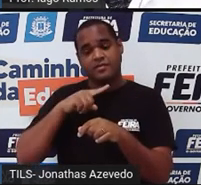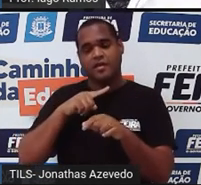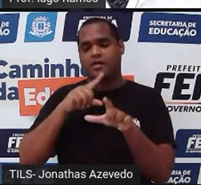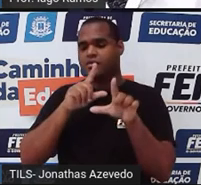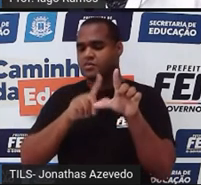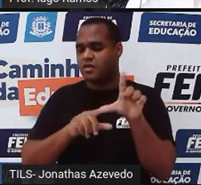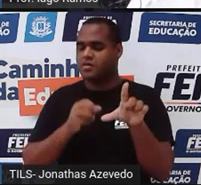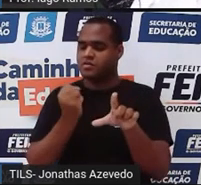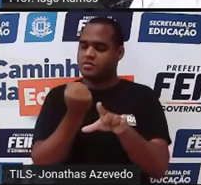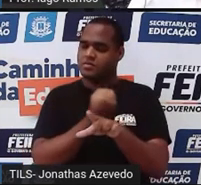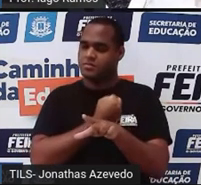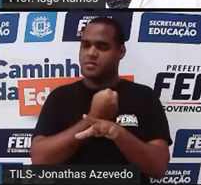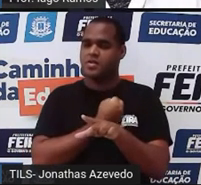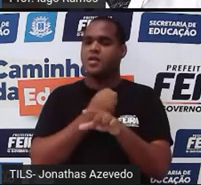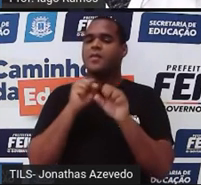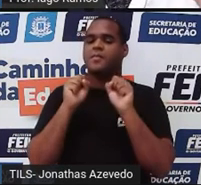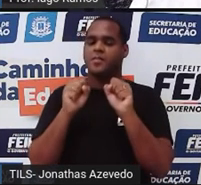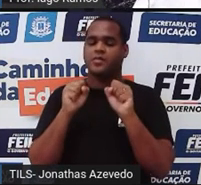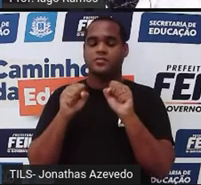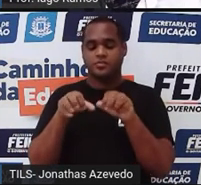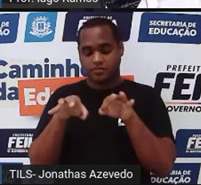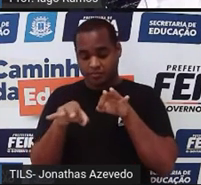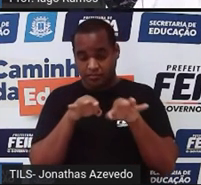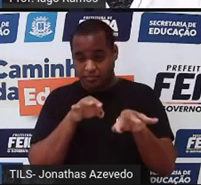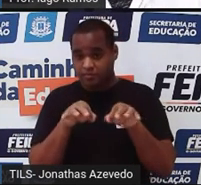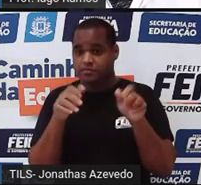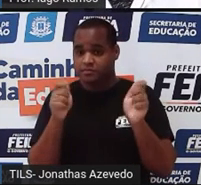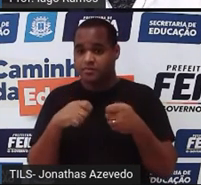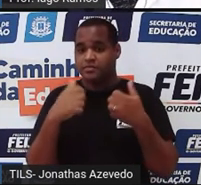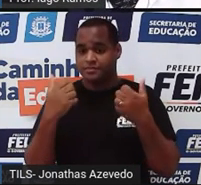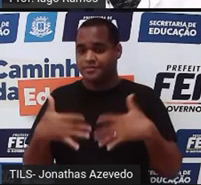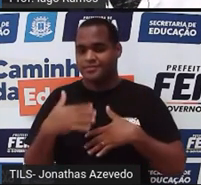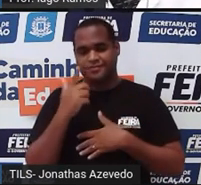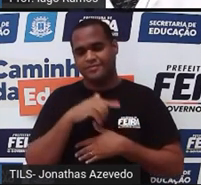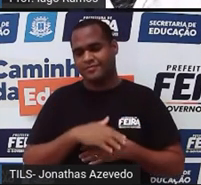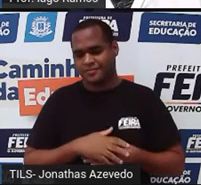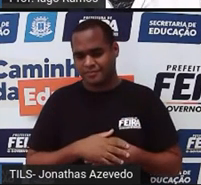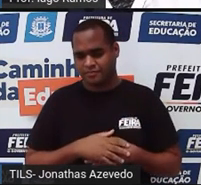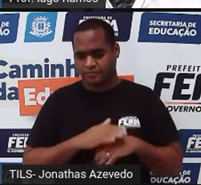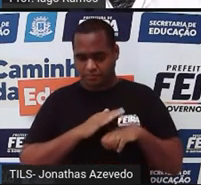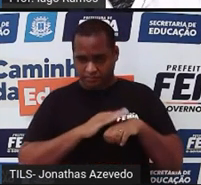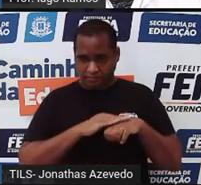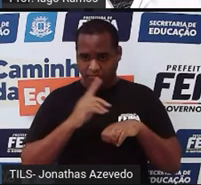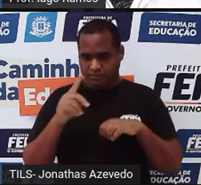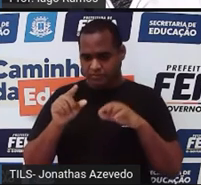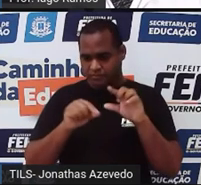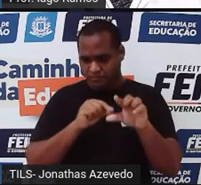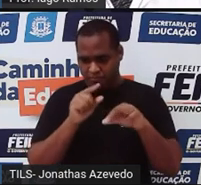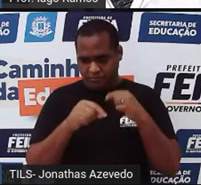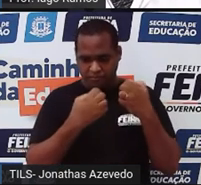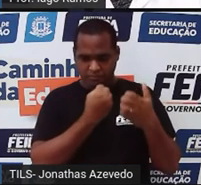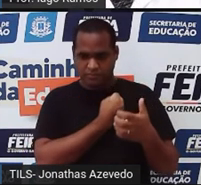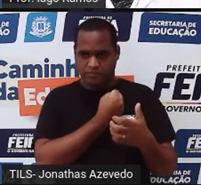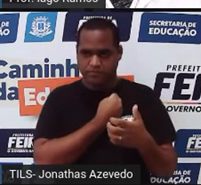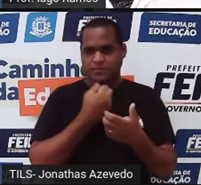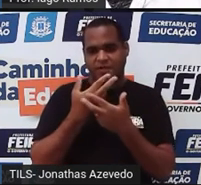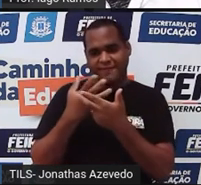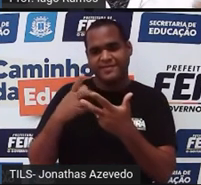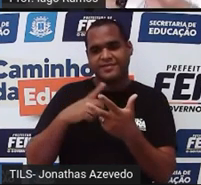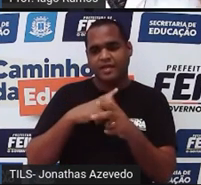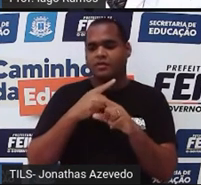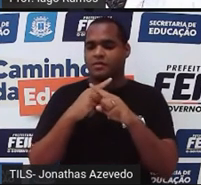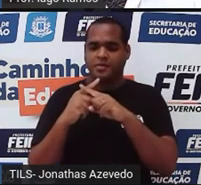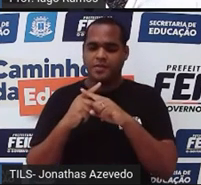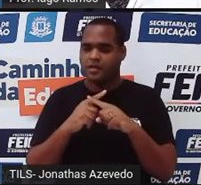letras e números que eu posso fazer placas. Então, eu estou contando a quantidade total de